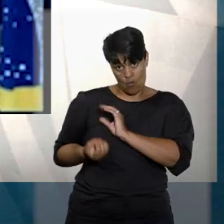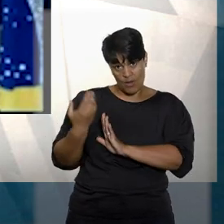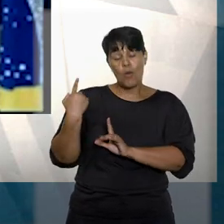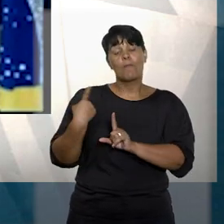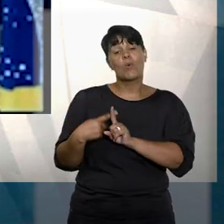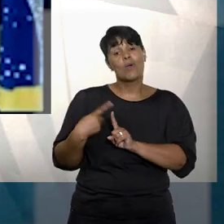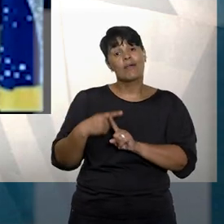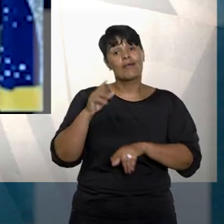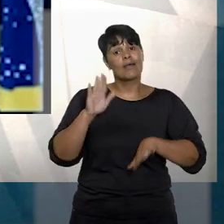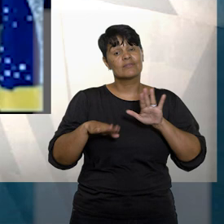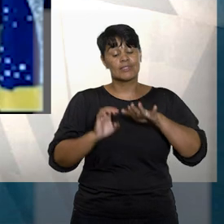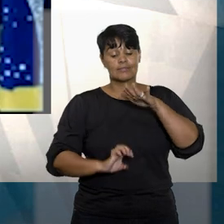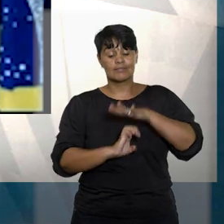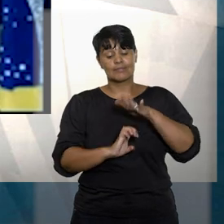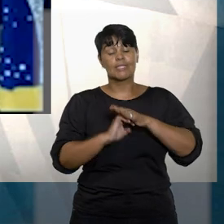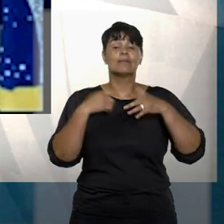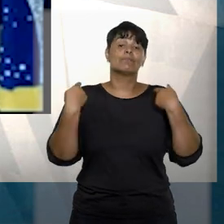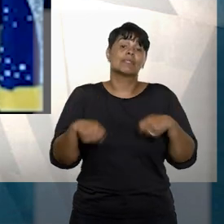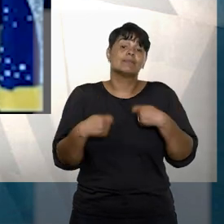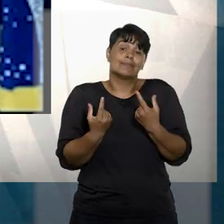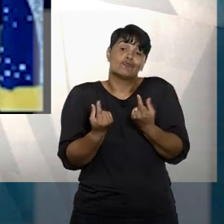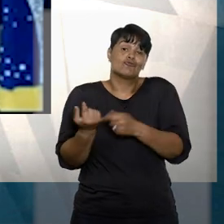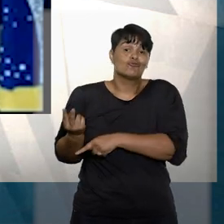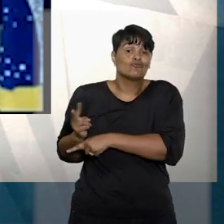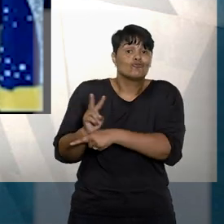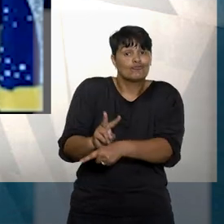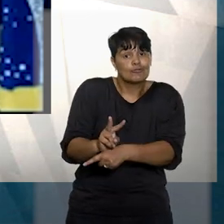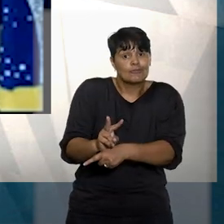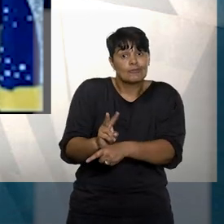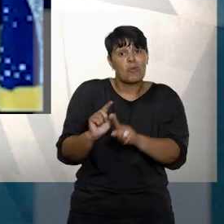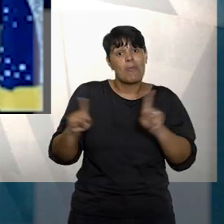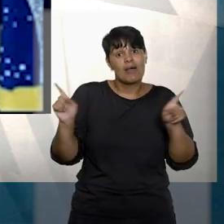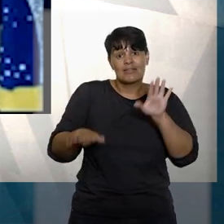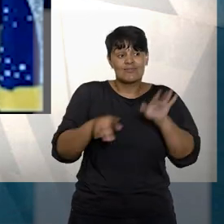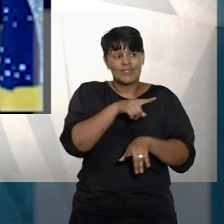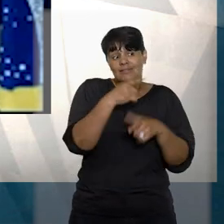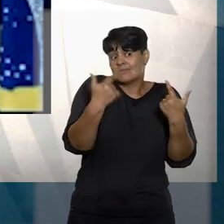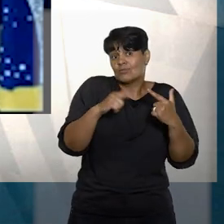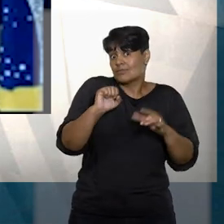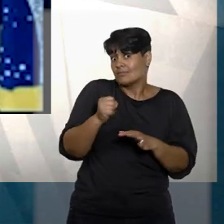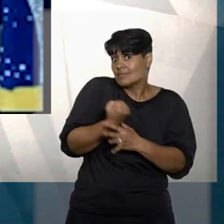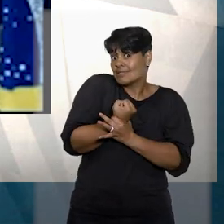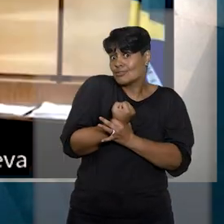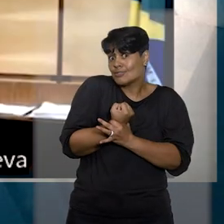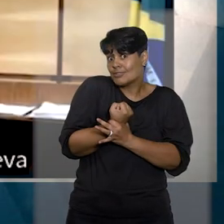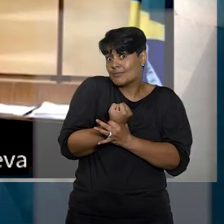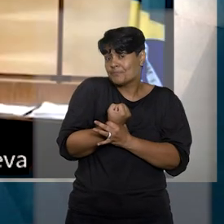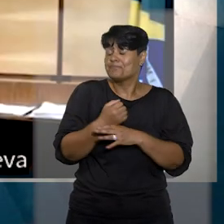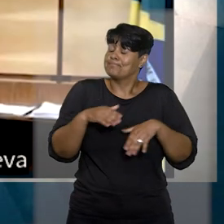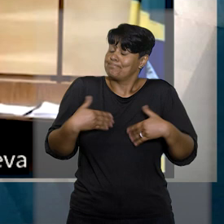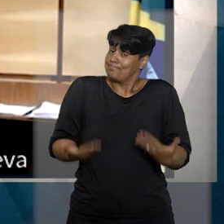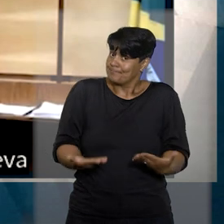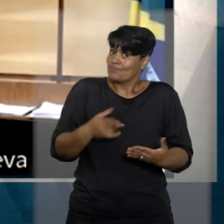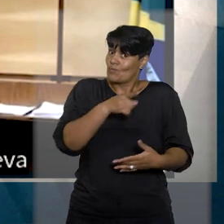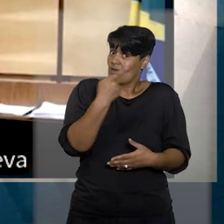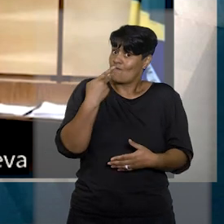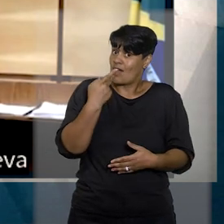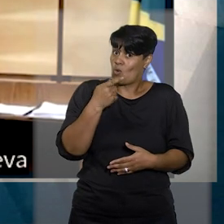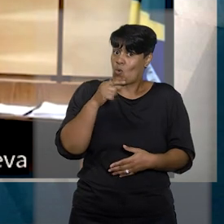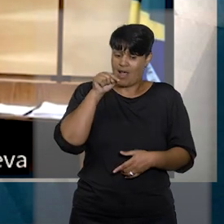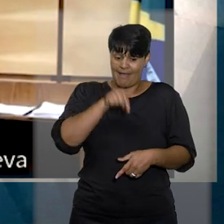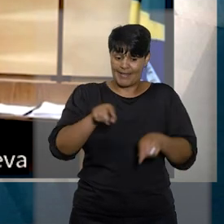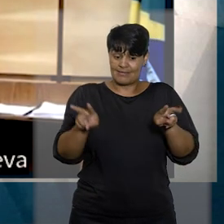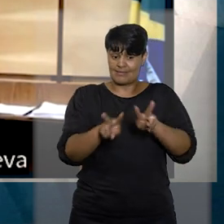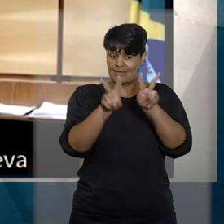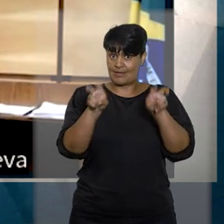pequenas e médias empresas tenham acesso ao crédito bancário, mesmo sem possuir garantias para tanto. O ministro acrescentou que, no